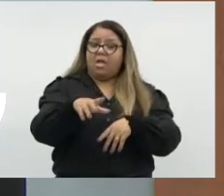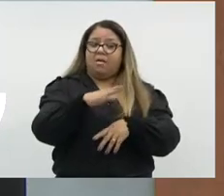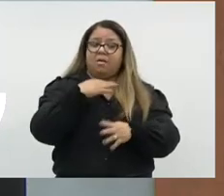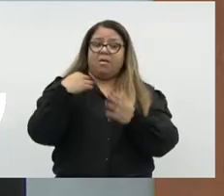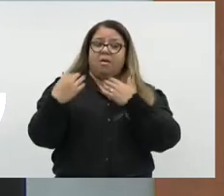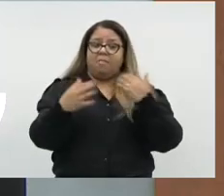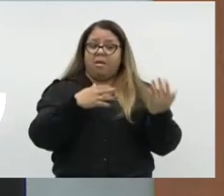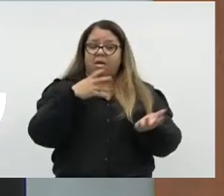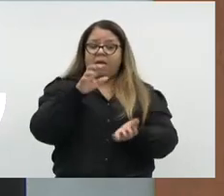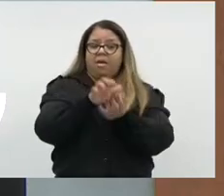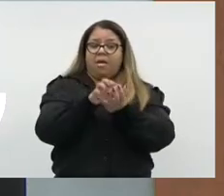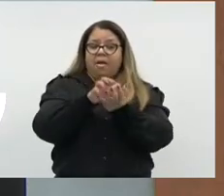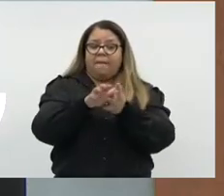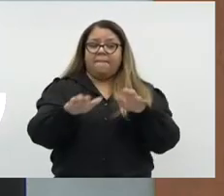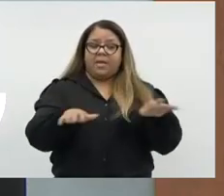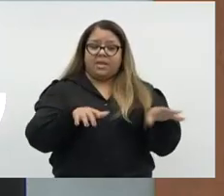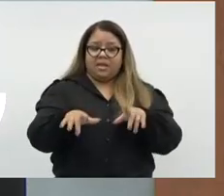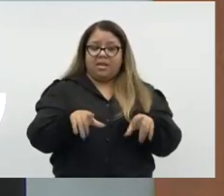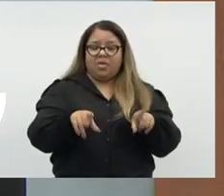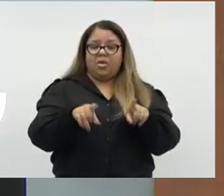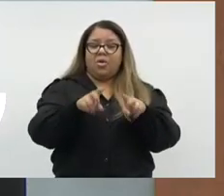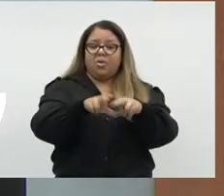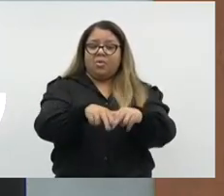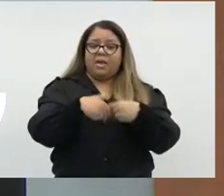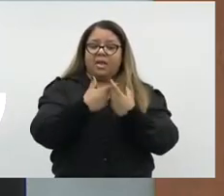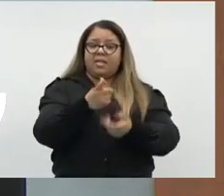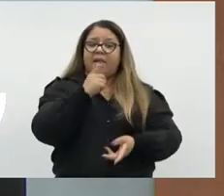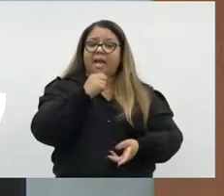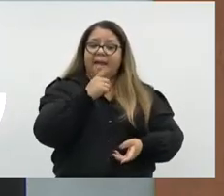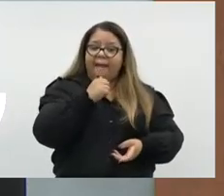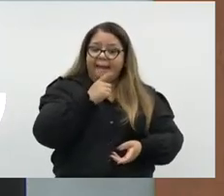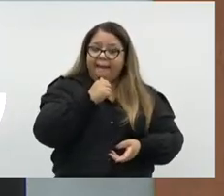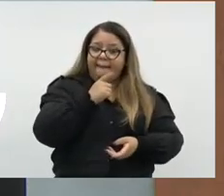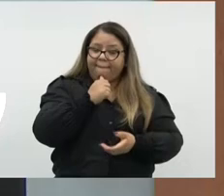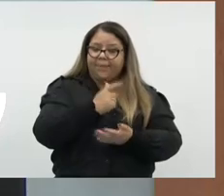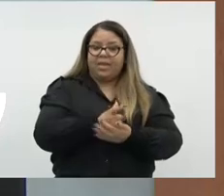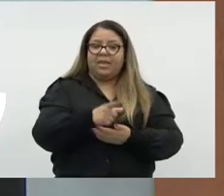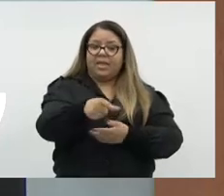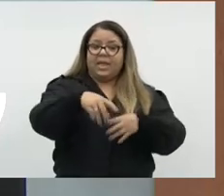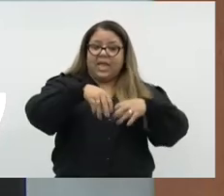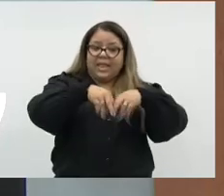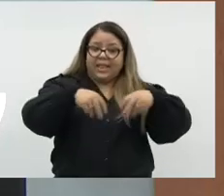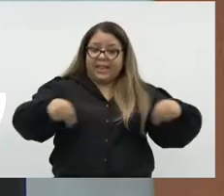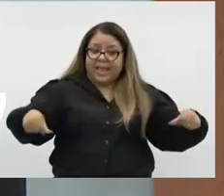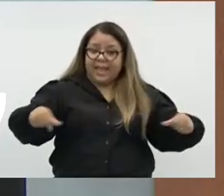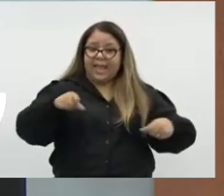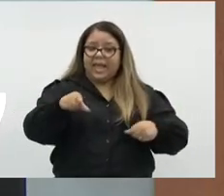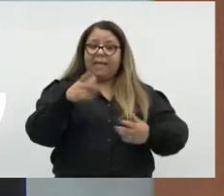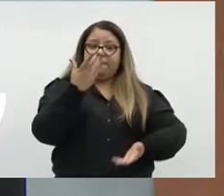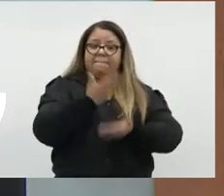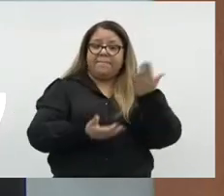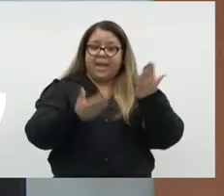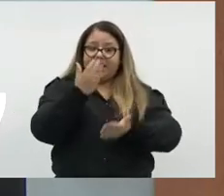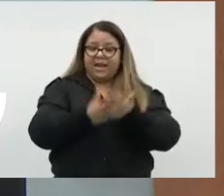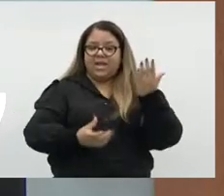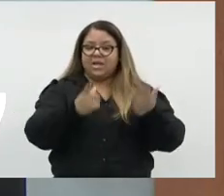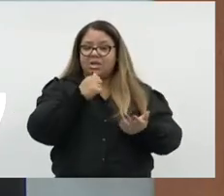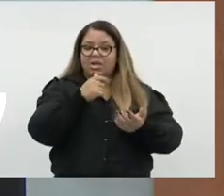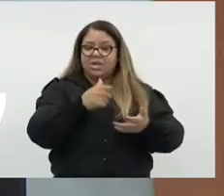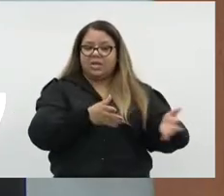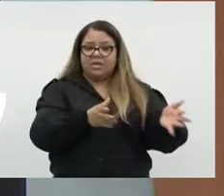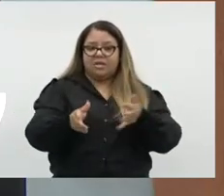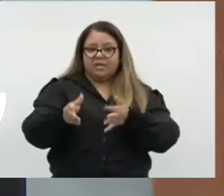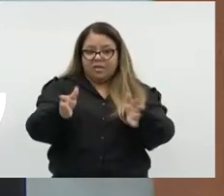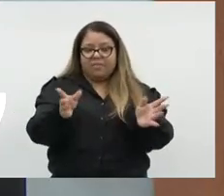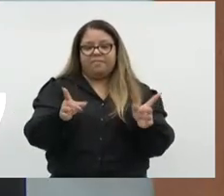porque faz drenagem porque a terra nascentes porque esvazia lagoas